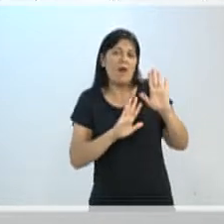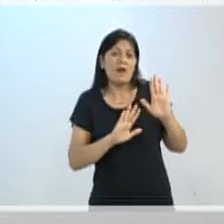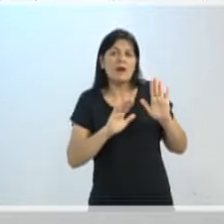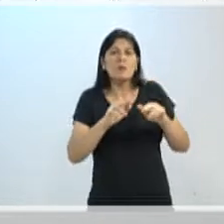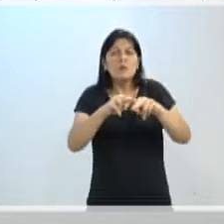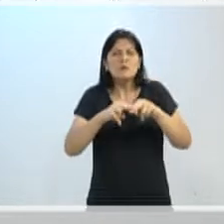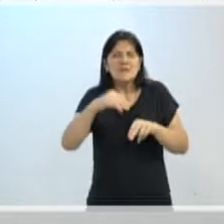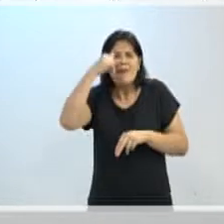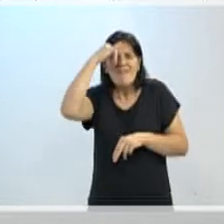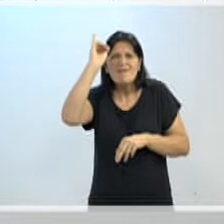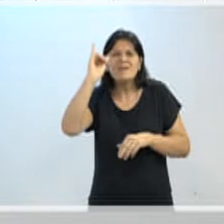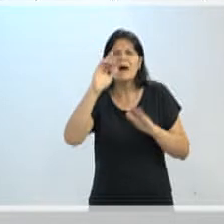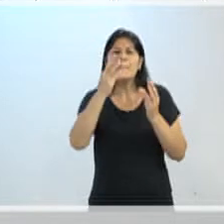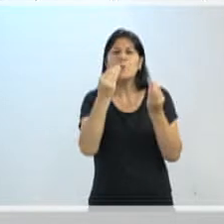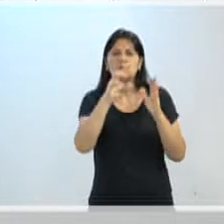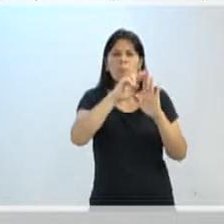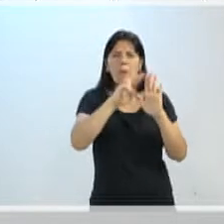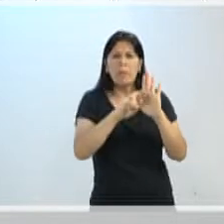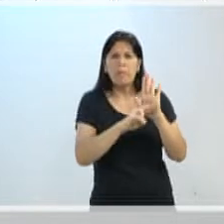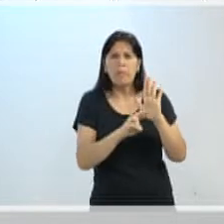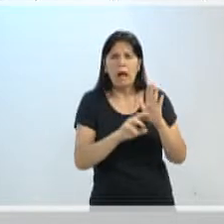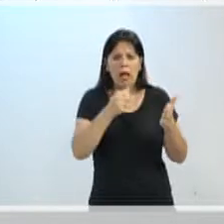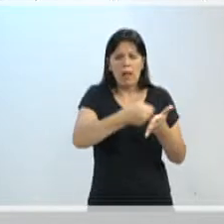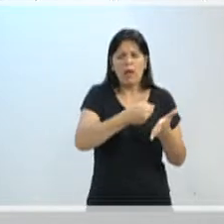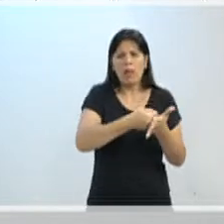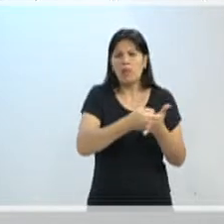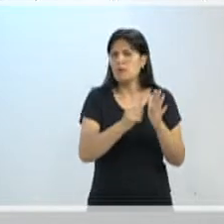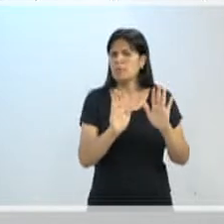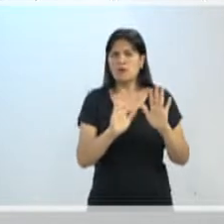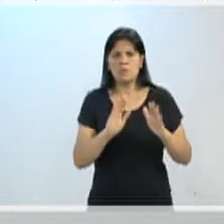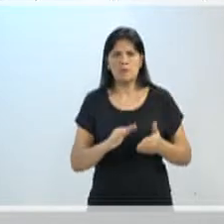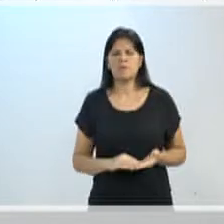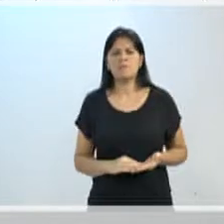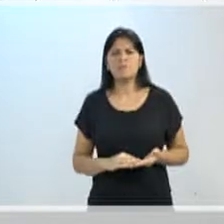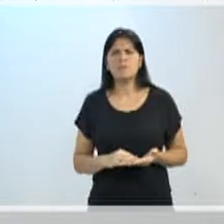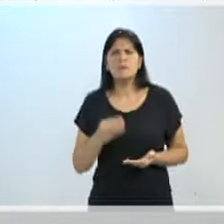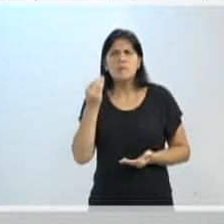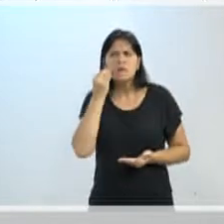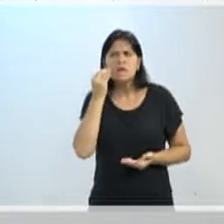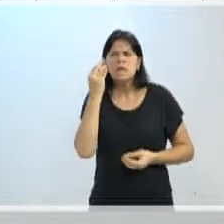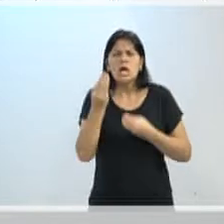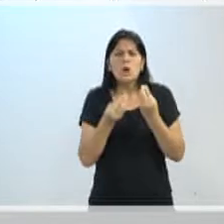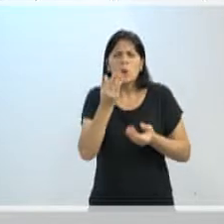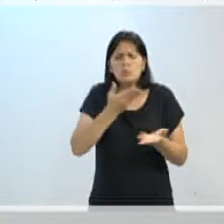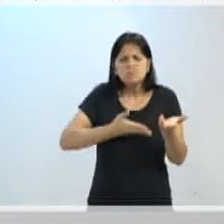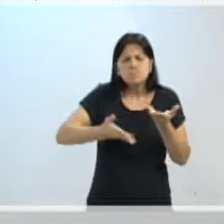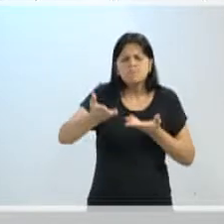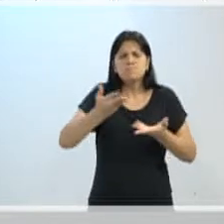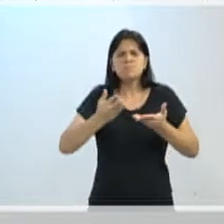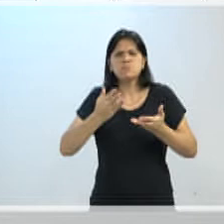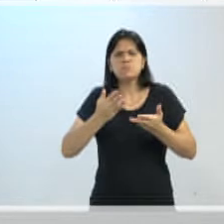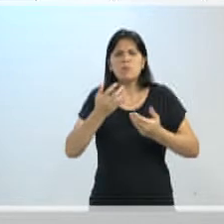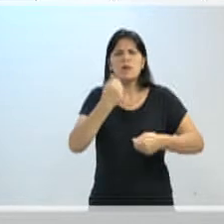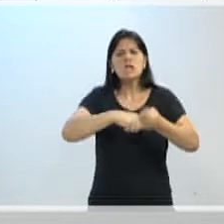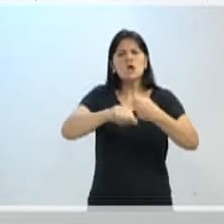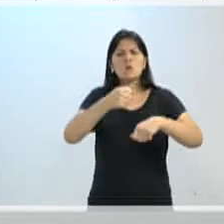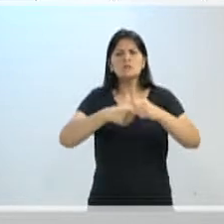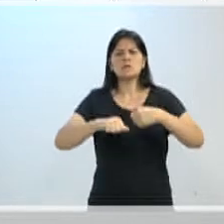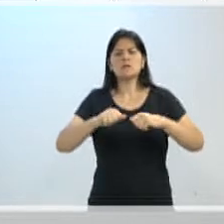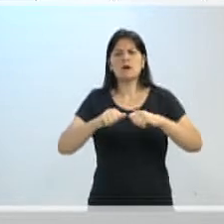evitar. Promover outras fontes de recursos para auxiliar a financiar o serviço. Isso é uma busca de